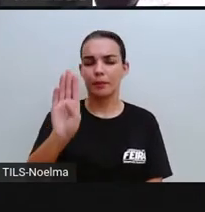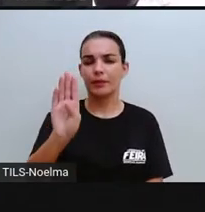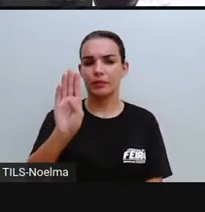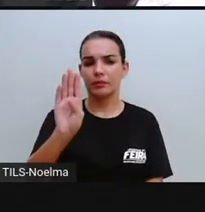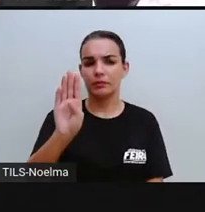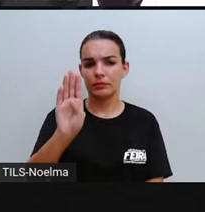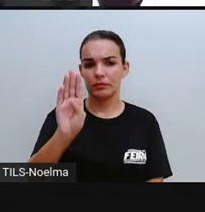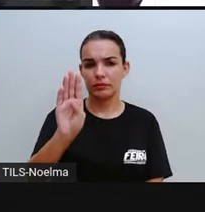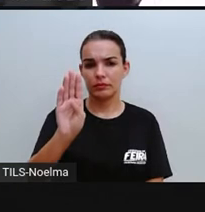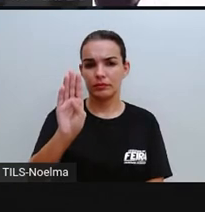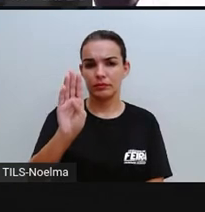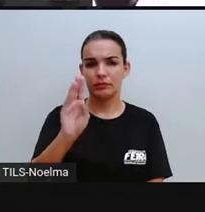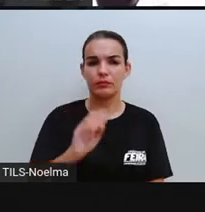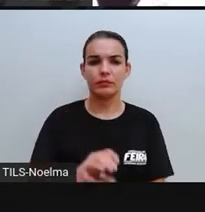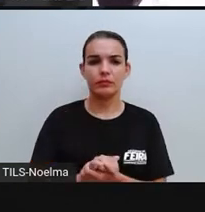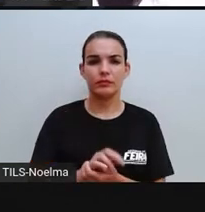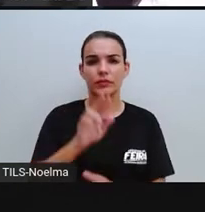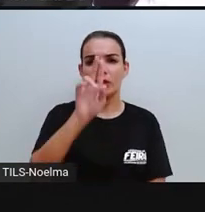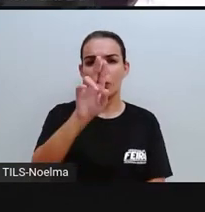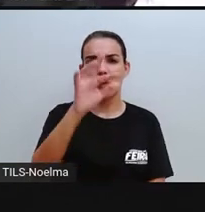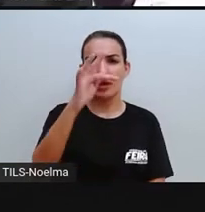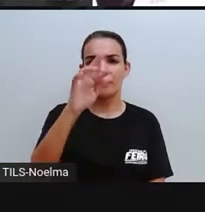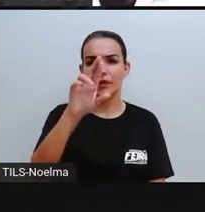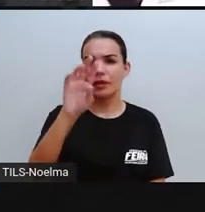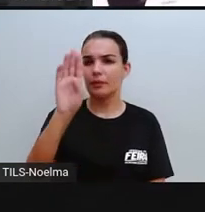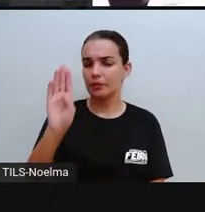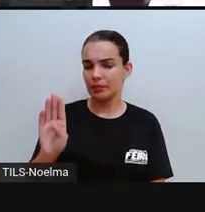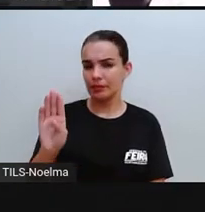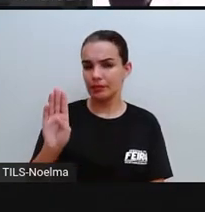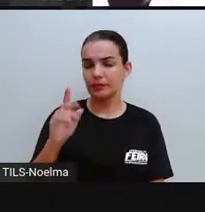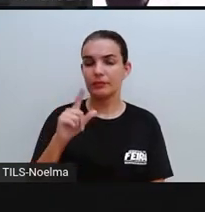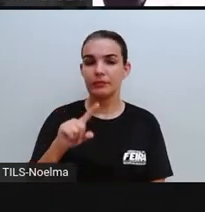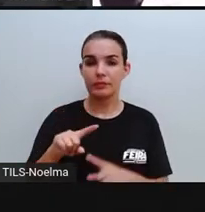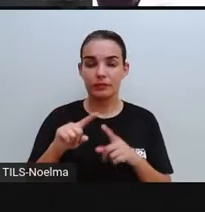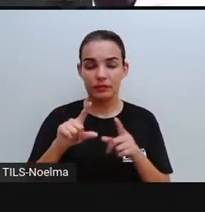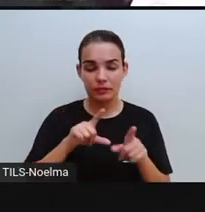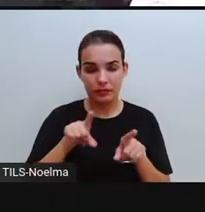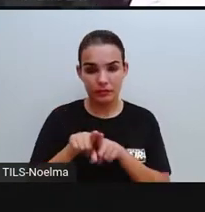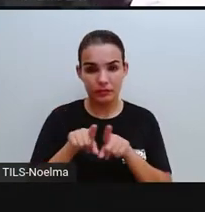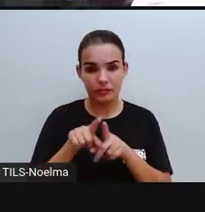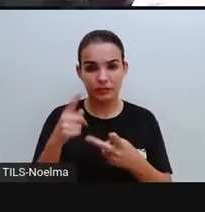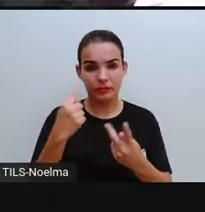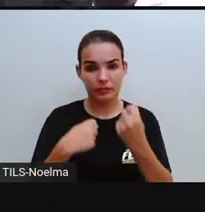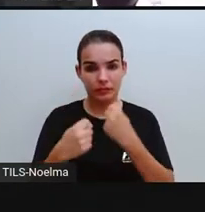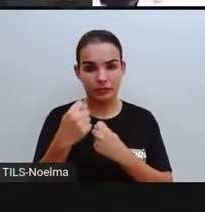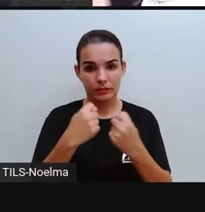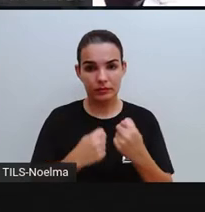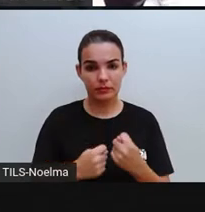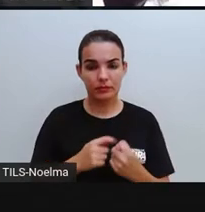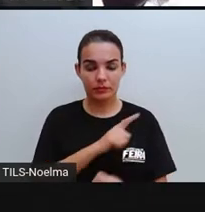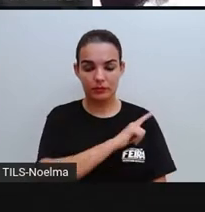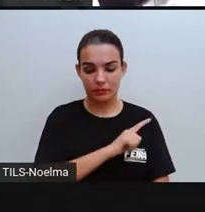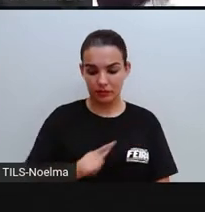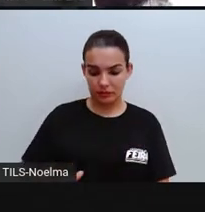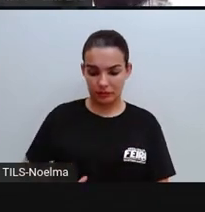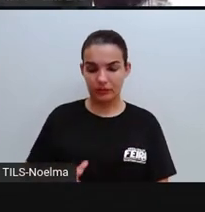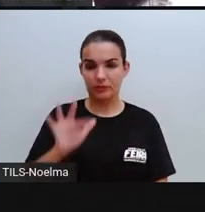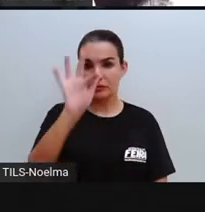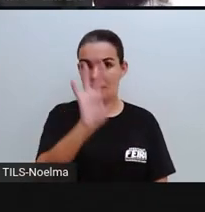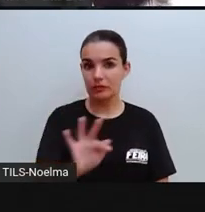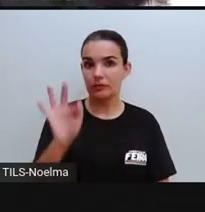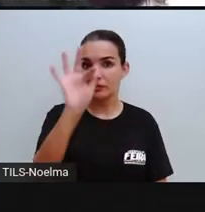do Recúncavo Baiano, que é o FRB. É administrado pelo governo federal. No entanto,